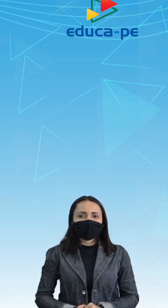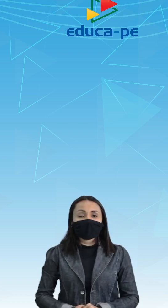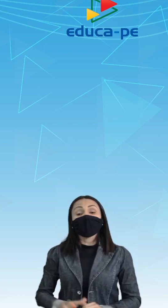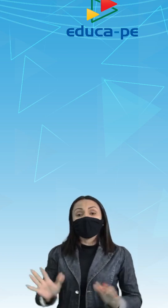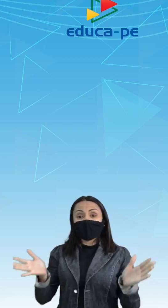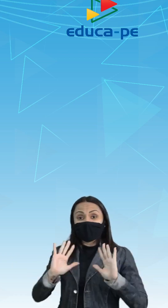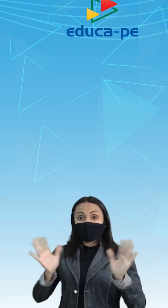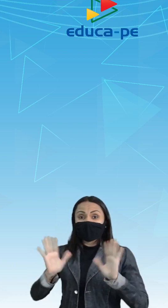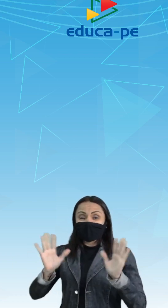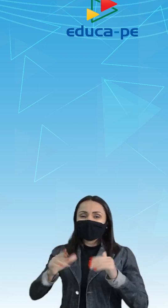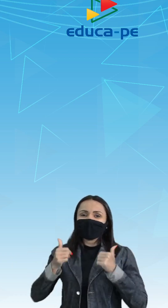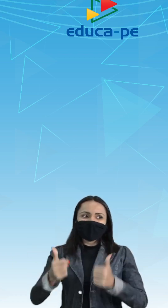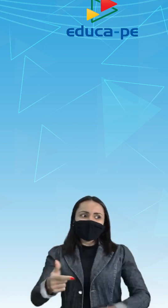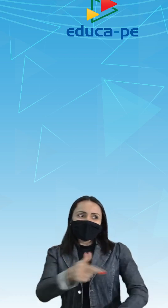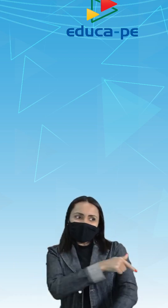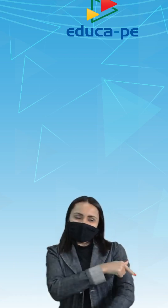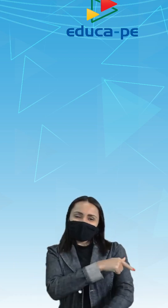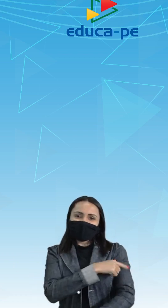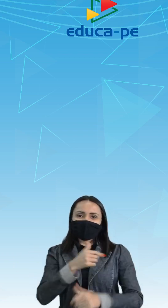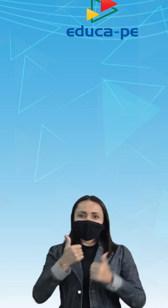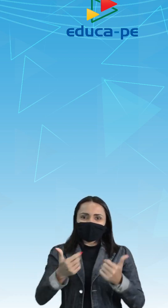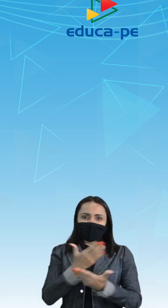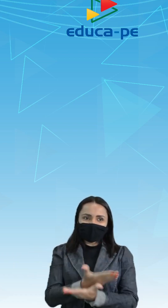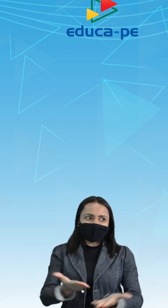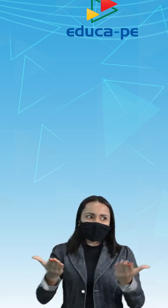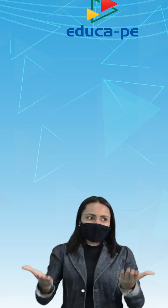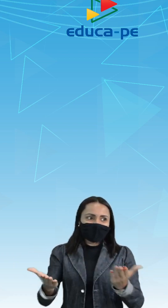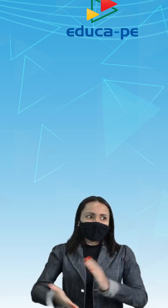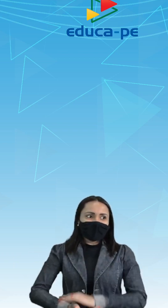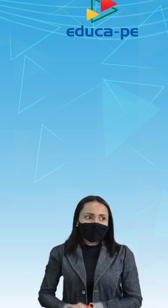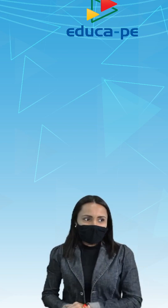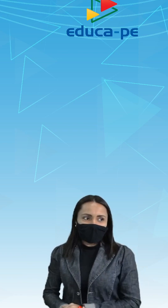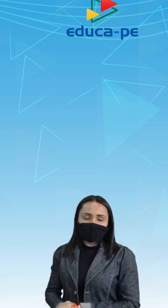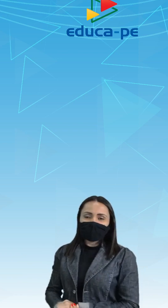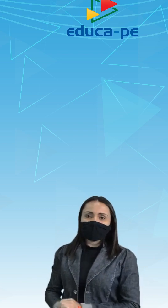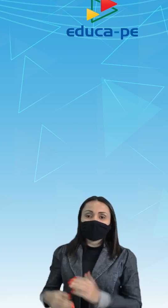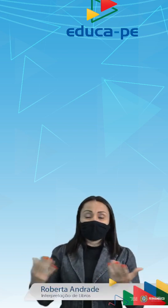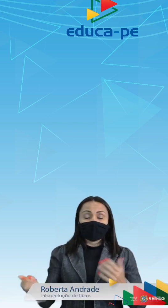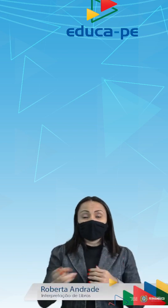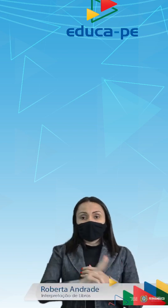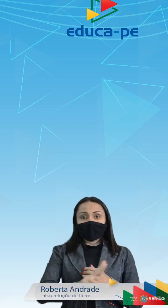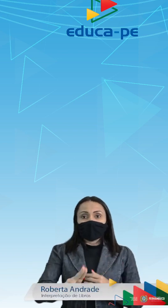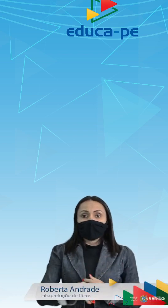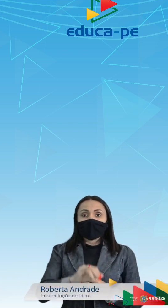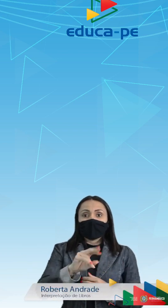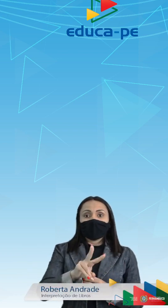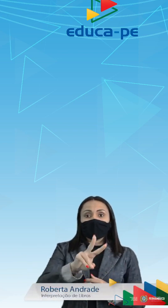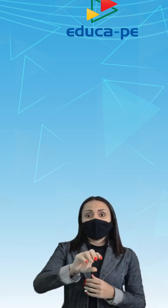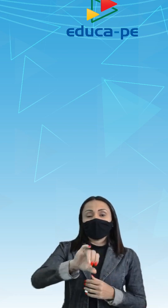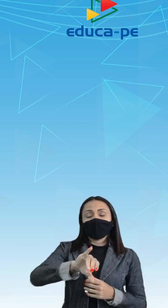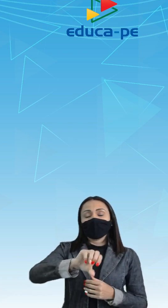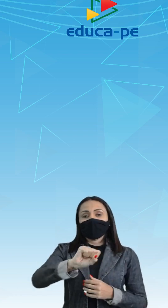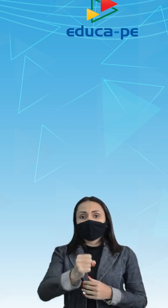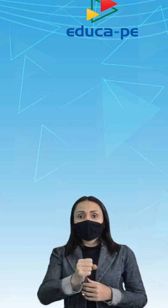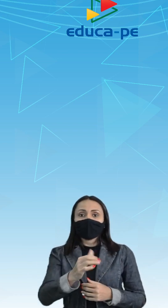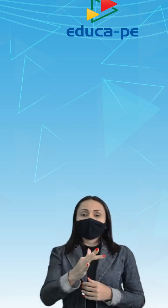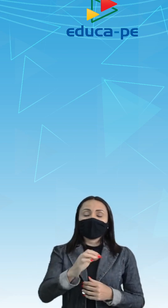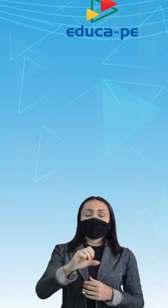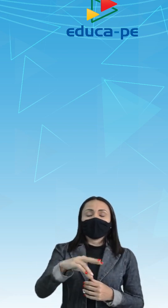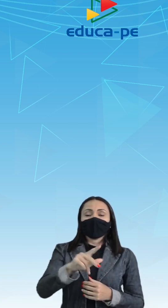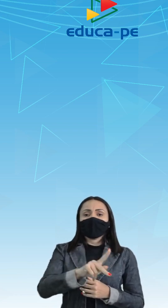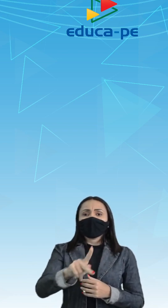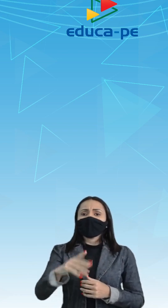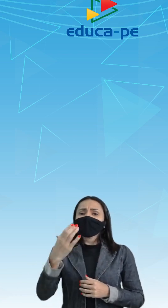Olá, galerinha do sétimo ano, tudo bem com vocês? Meu nome é Ives Fernando, eu sou professor de